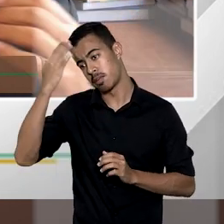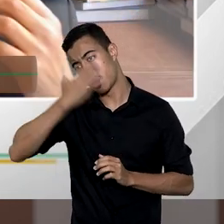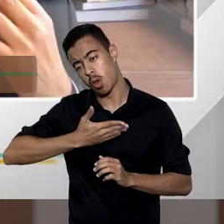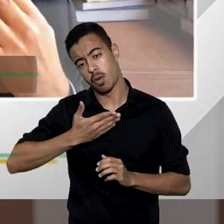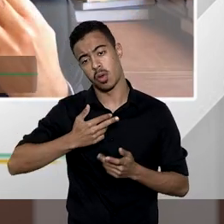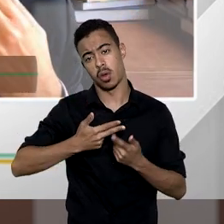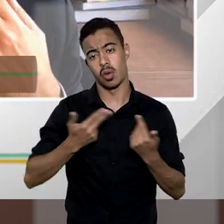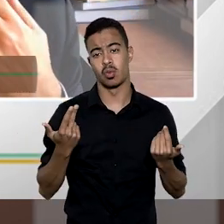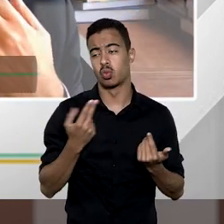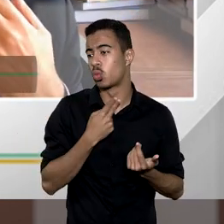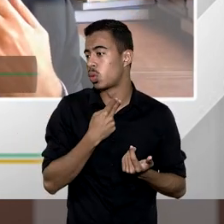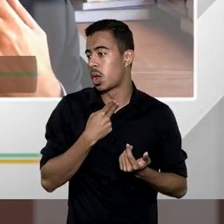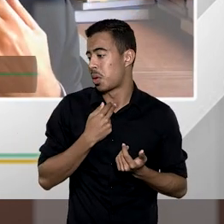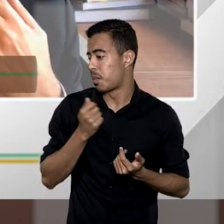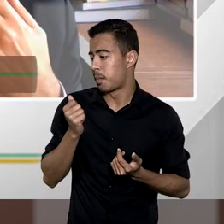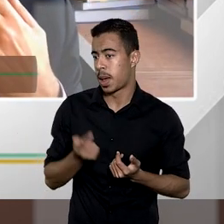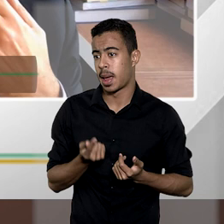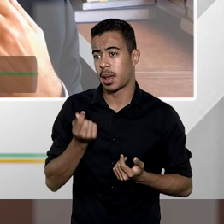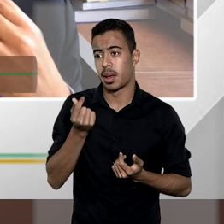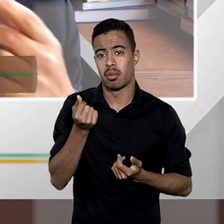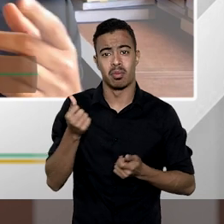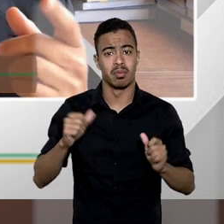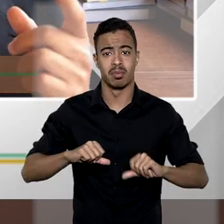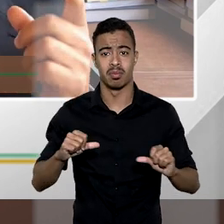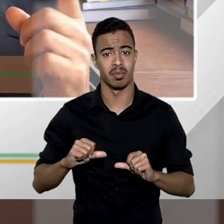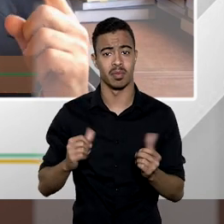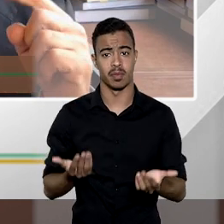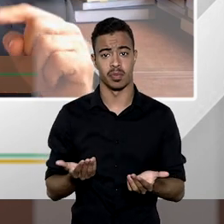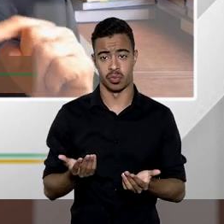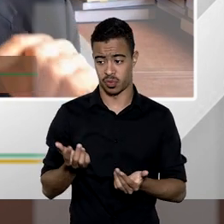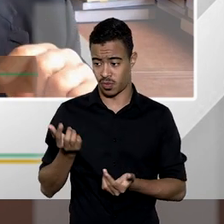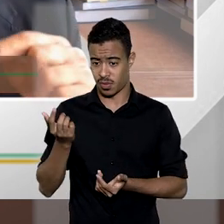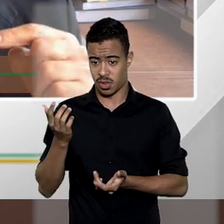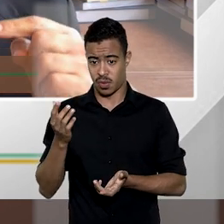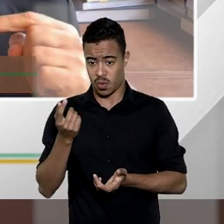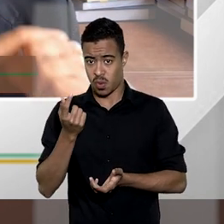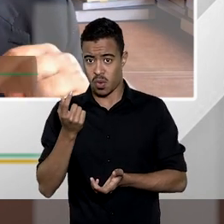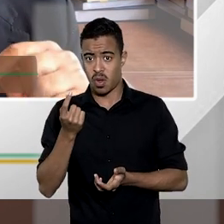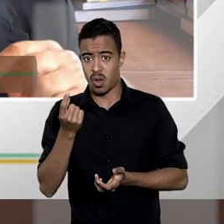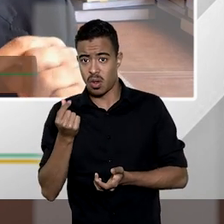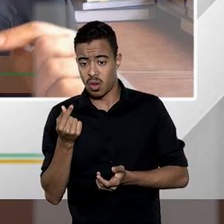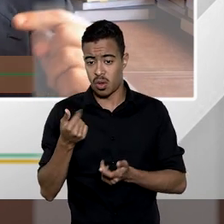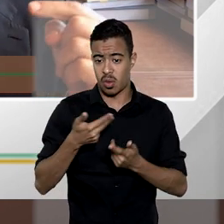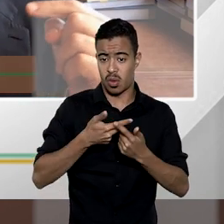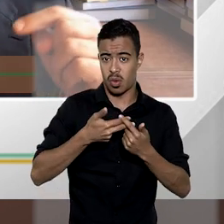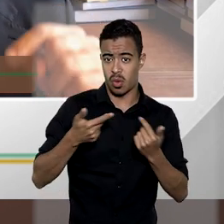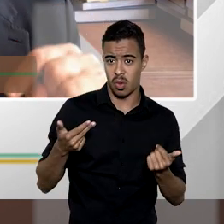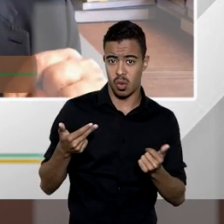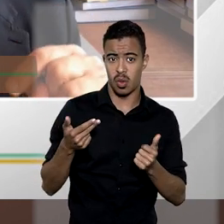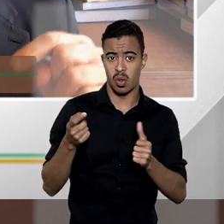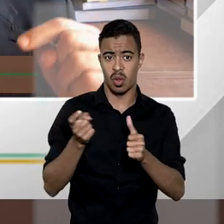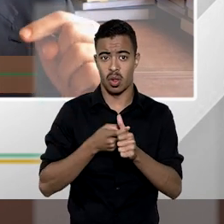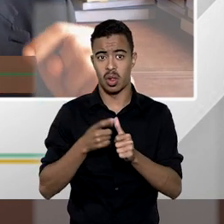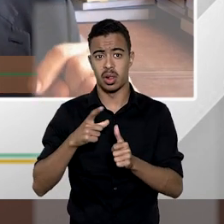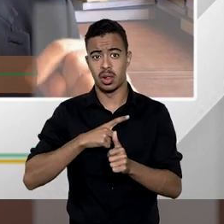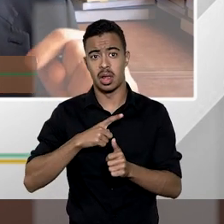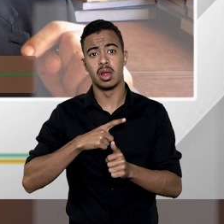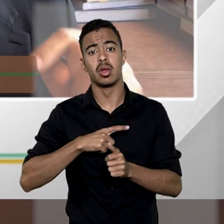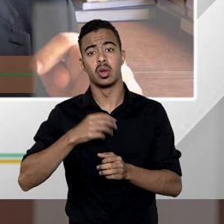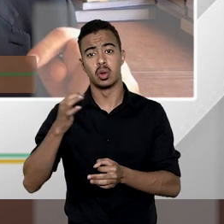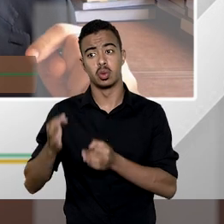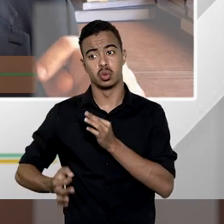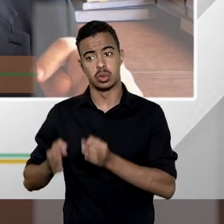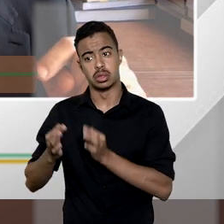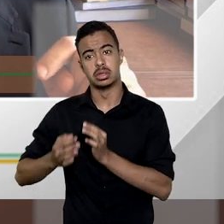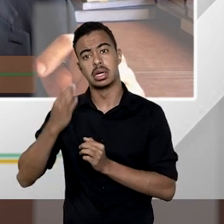alega que não tem condições de pagar as custas processuais e os honorários periciais integram o conceito